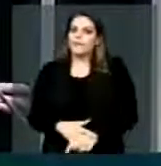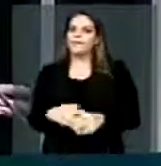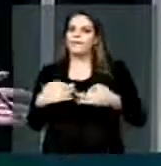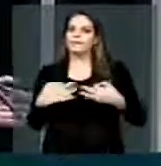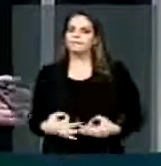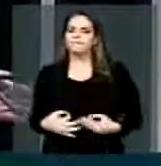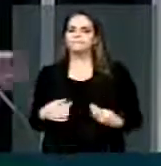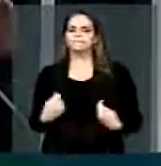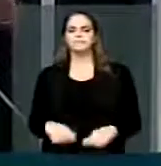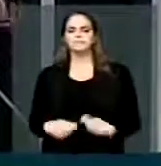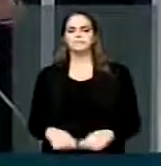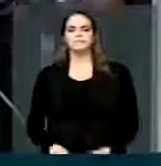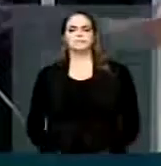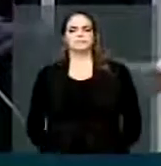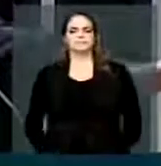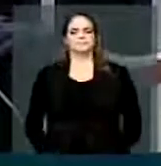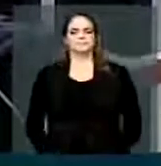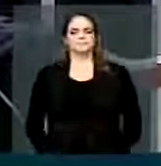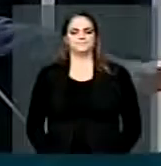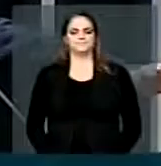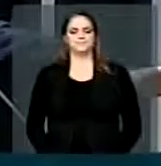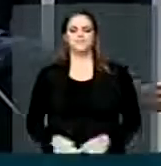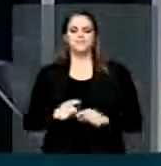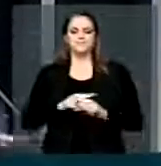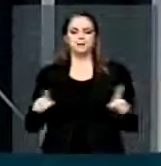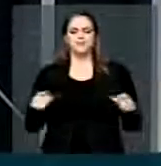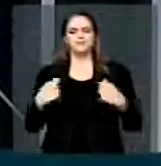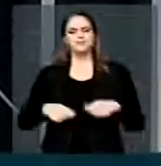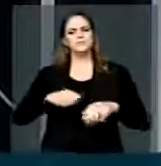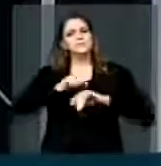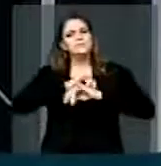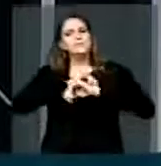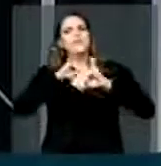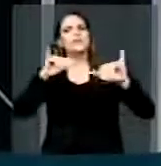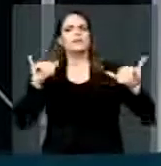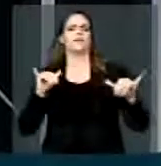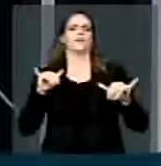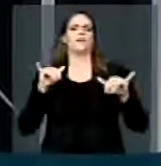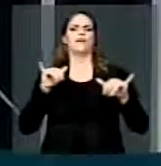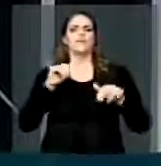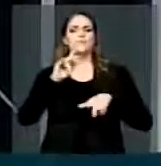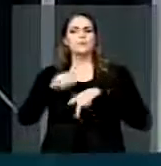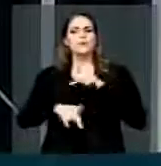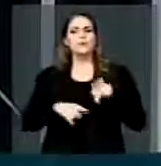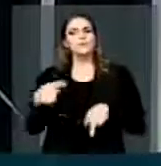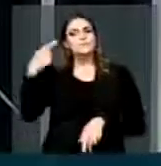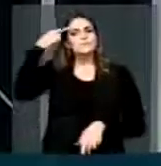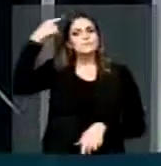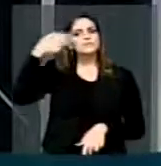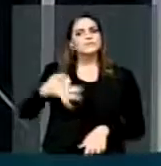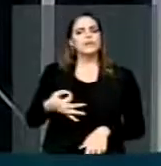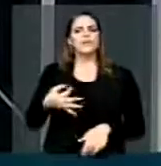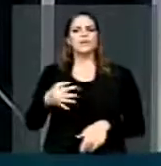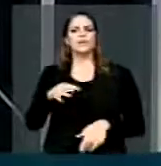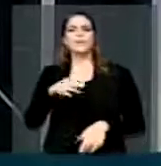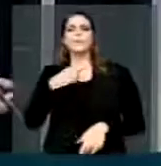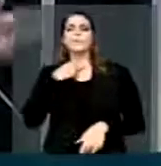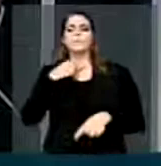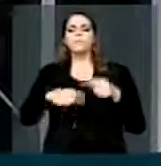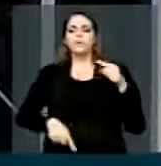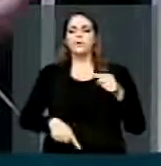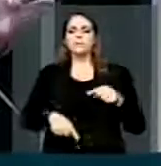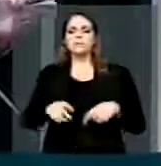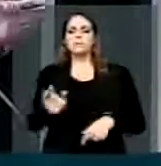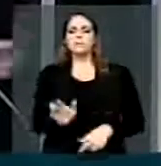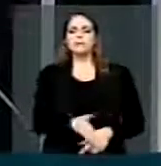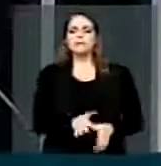a sociedade brasileira para tirar essa imagem que os pais não podem, às vezes, enquanto, dar uma palmadinha no filho.